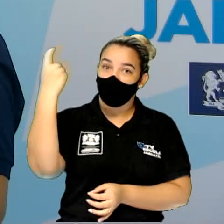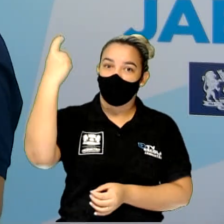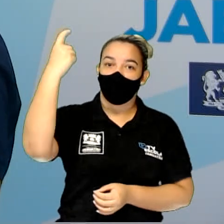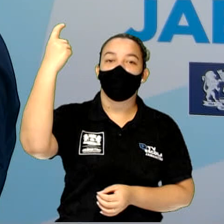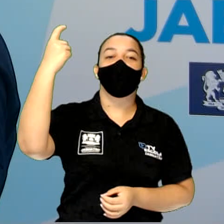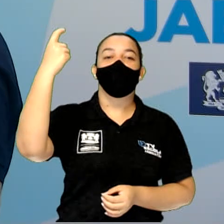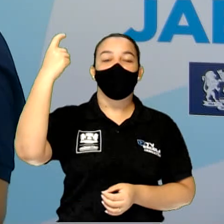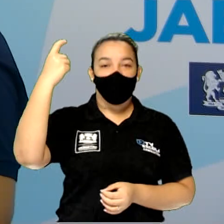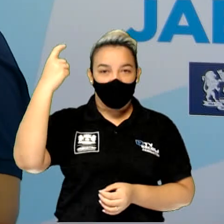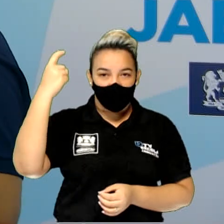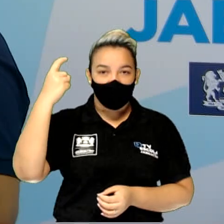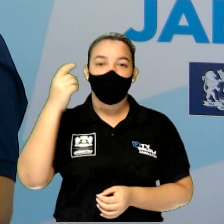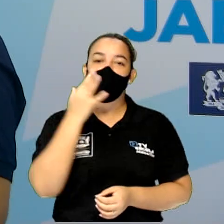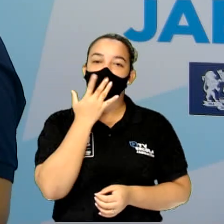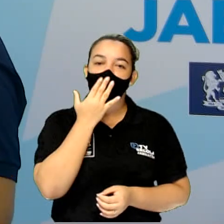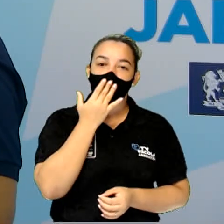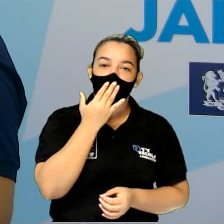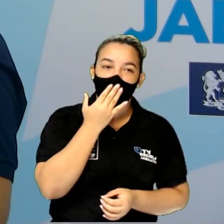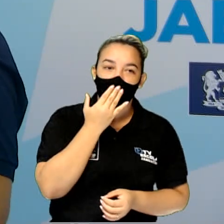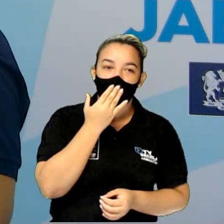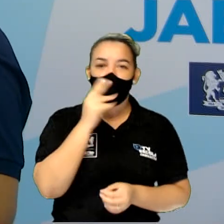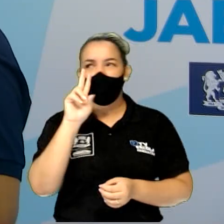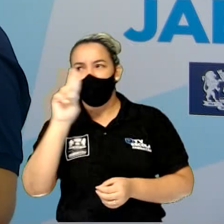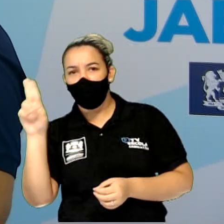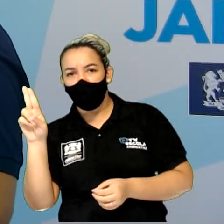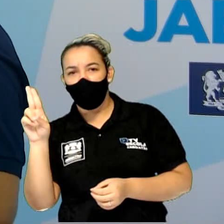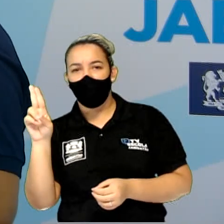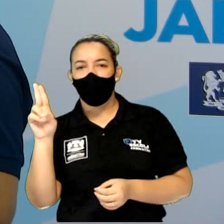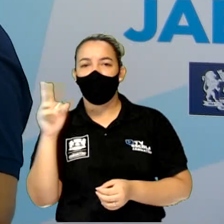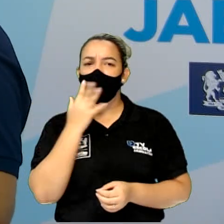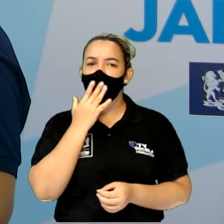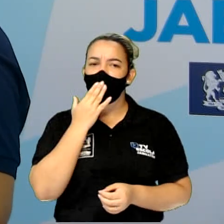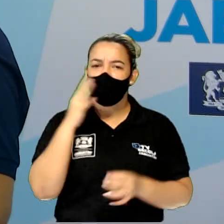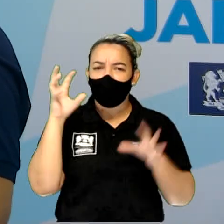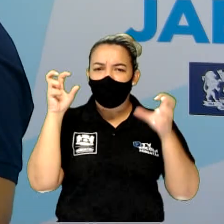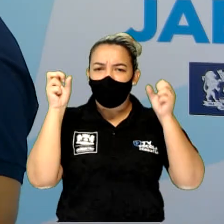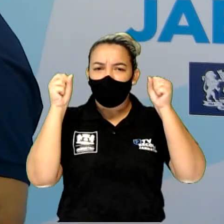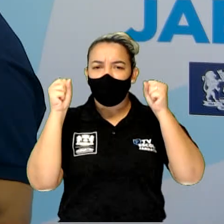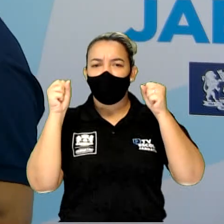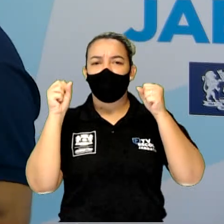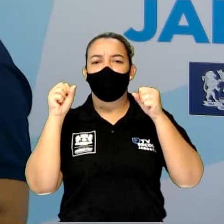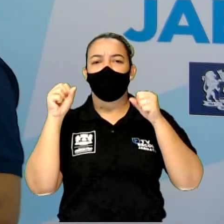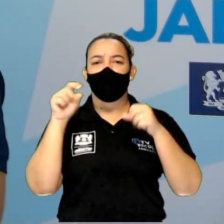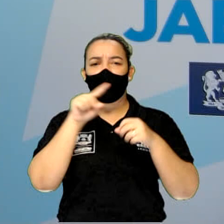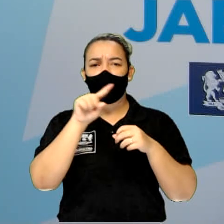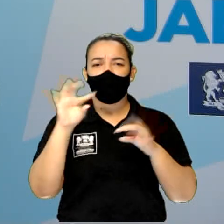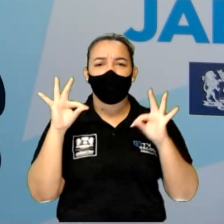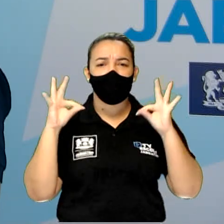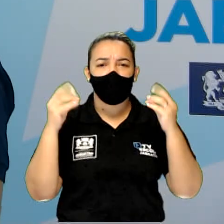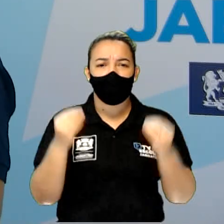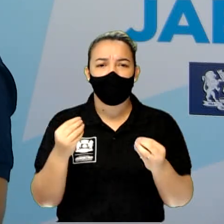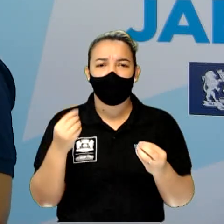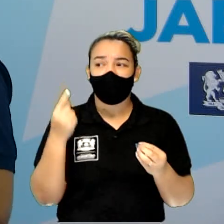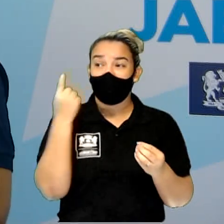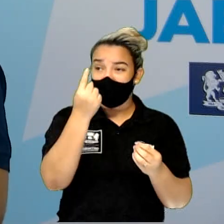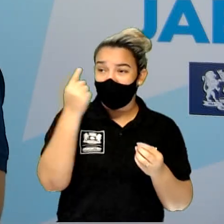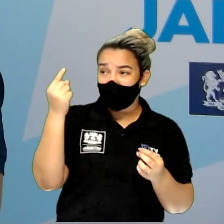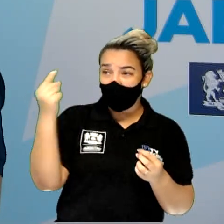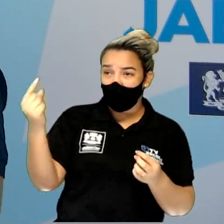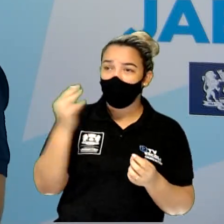todas essas áreas aqui, que estão mais escuras dos Alpes, dos Apeninos, tudo isso aqui. Então, cada coloração